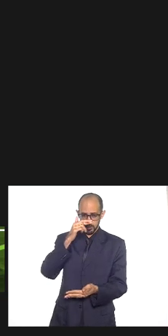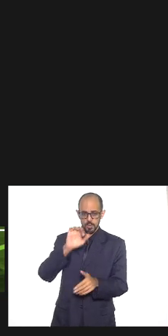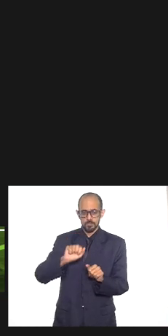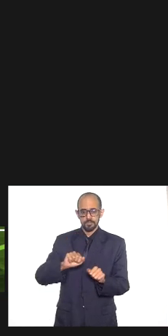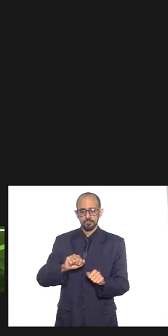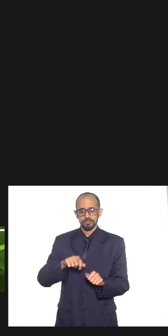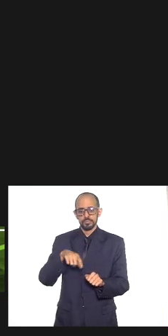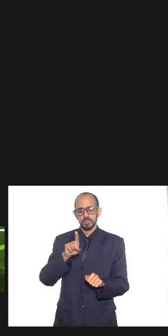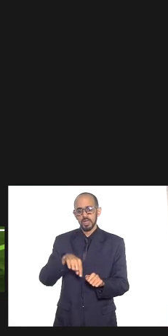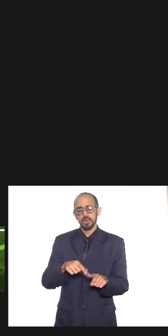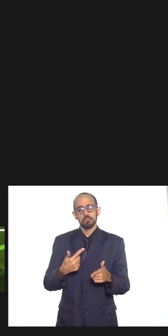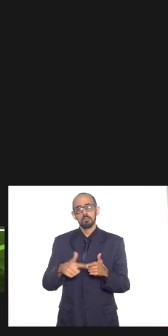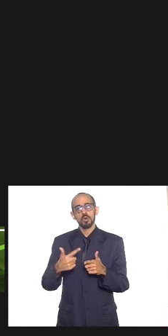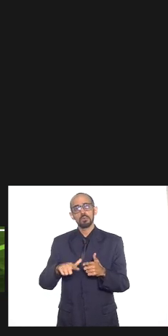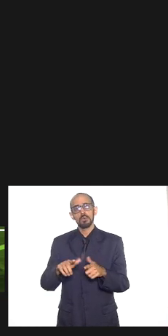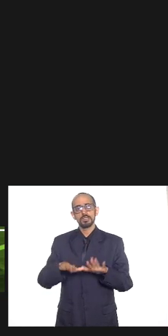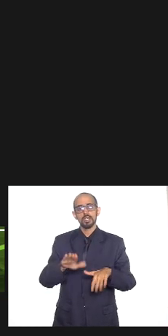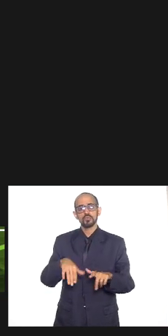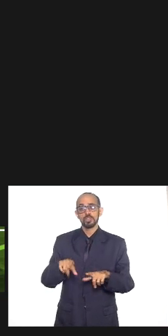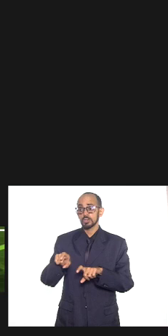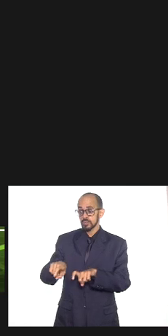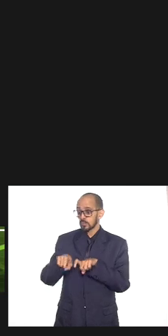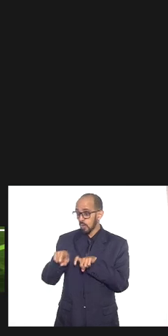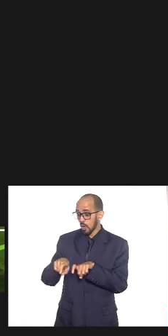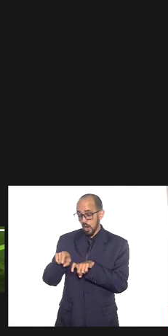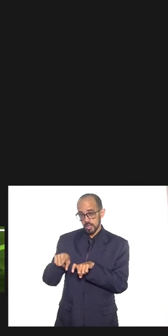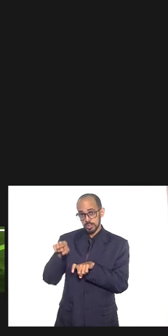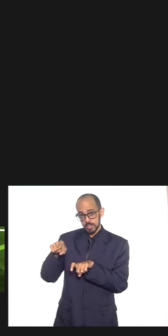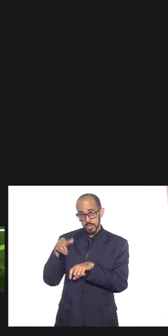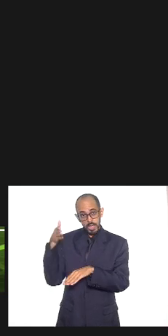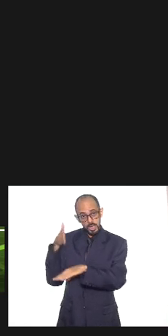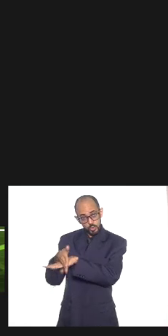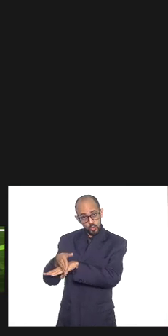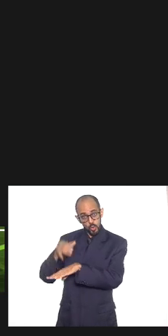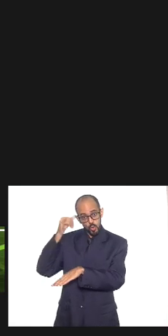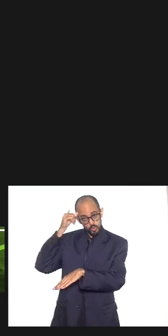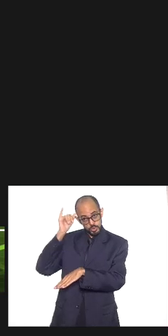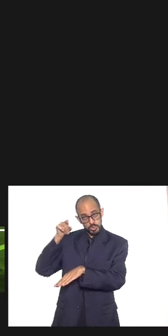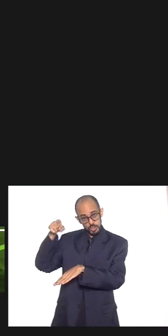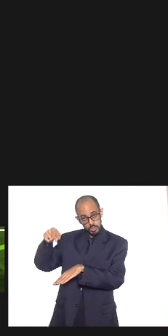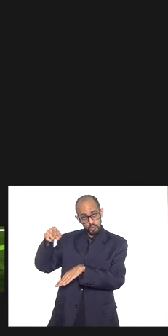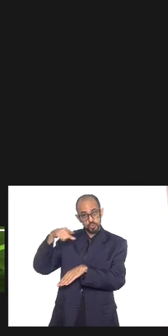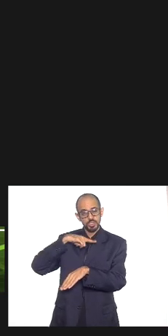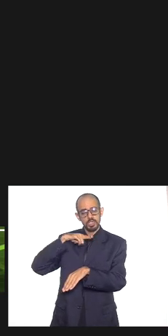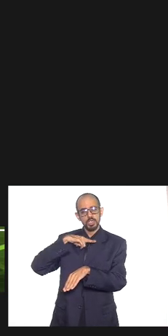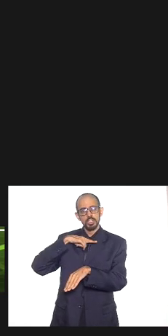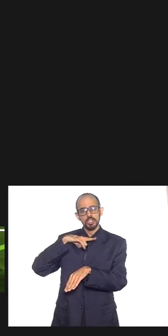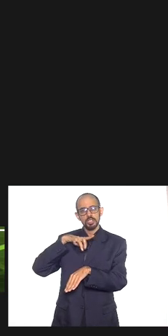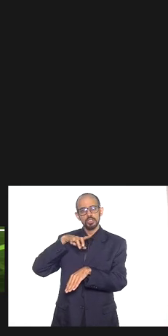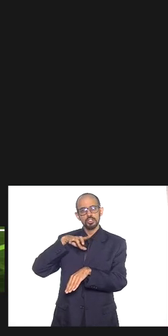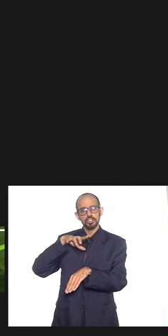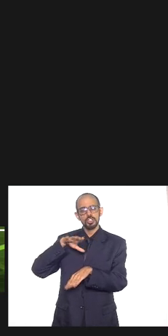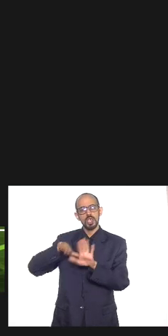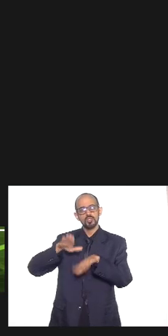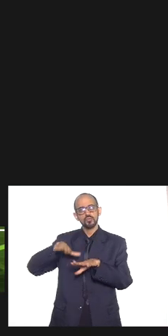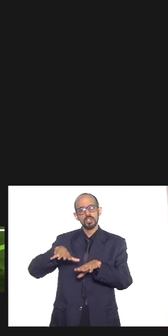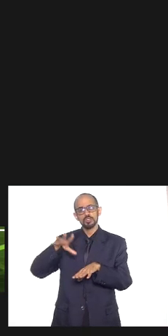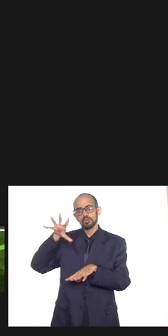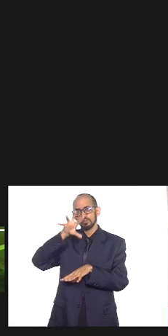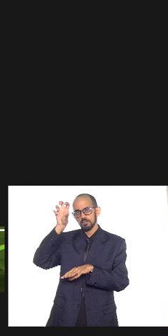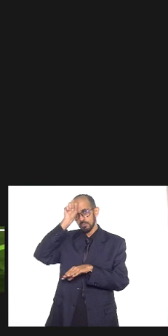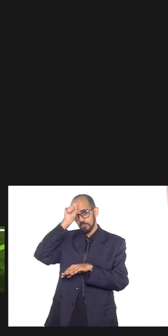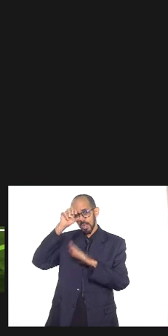fundiárias a pessoa invadiu o sítio de alguém e tinha um terreiro no pedaço do sítio mas